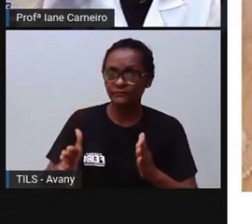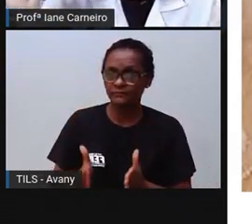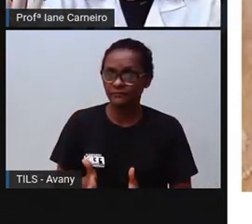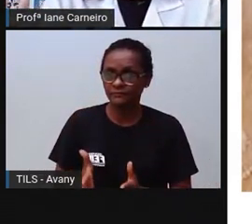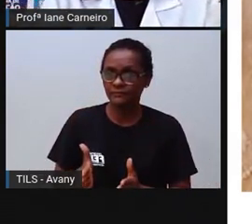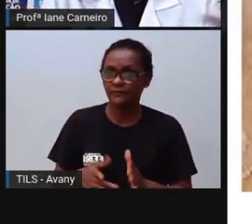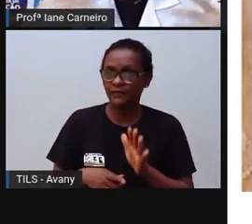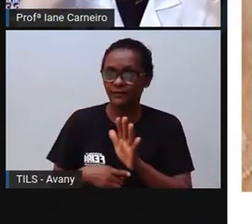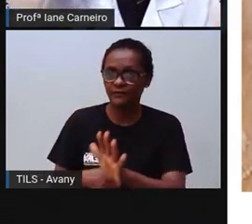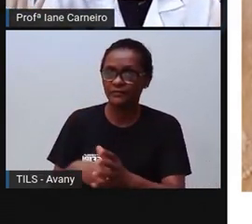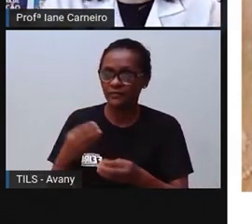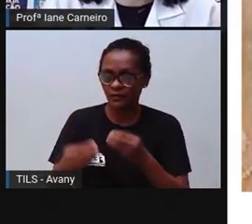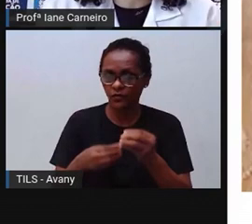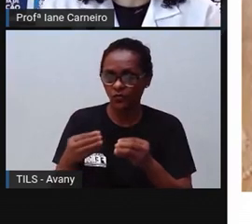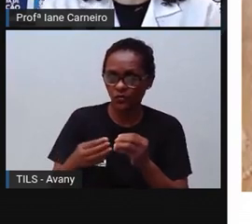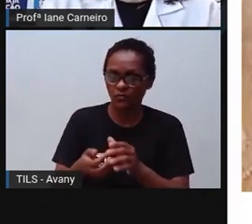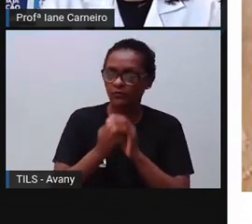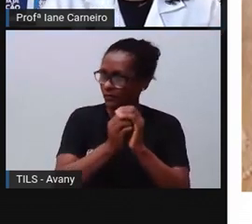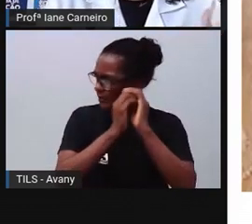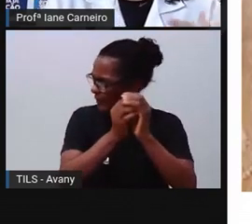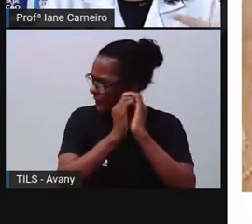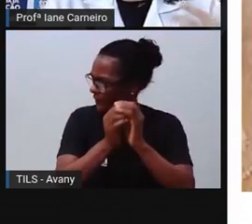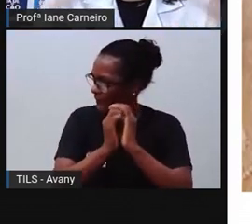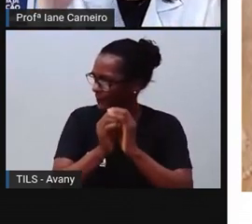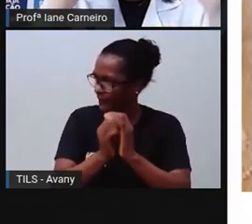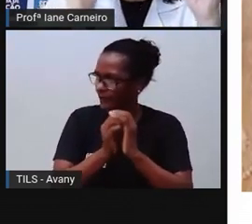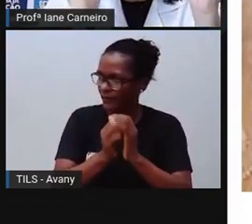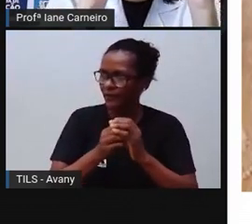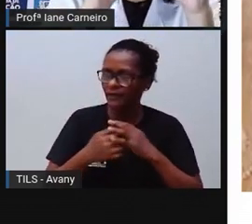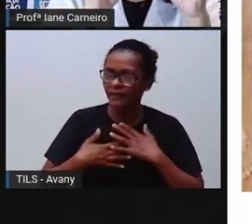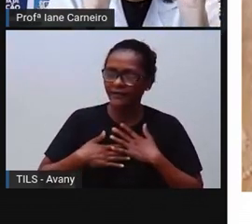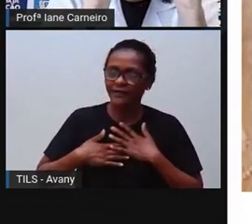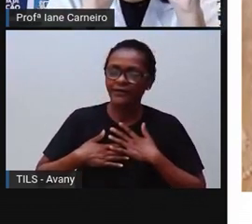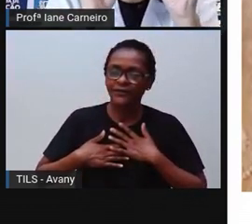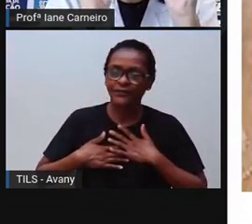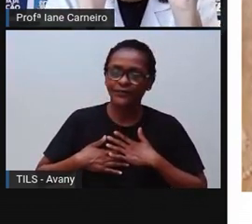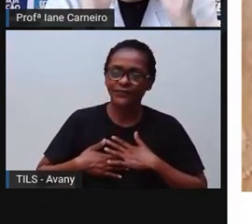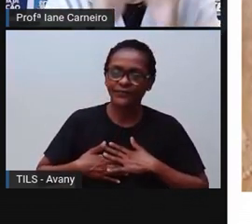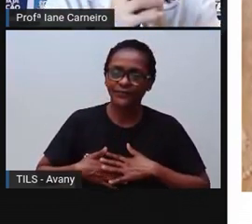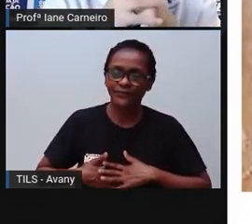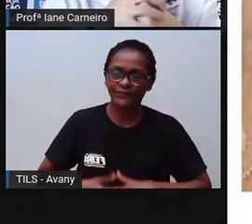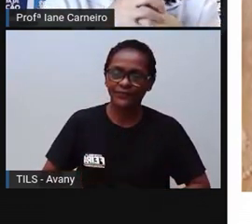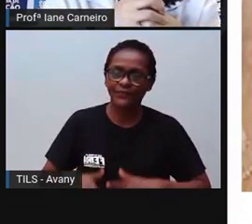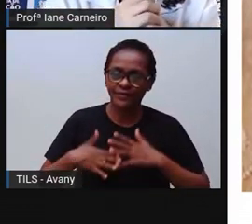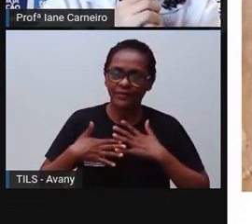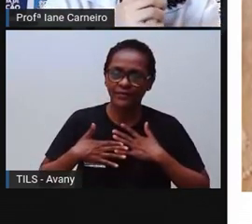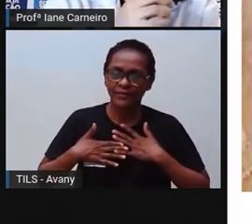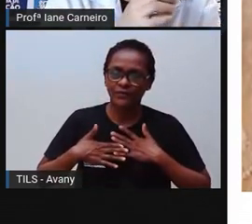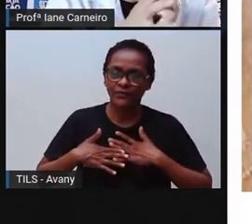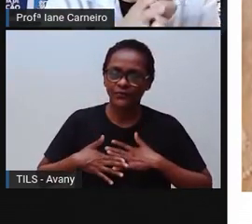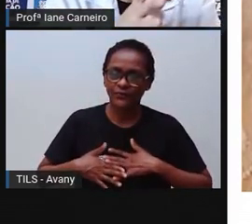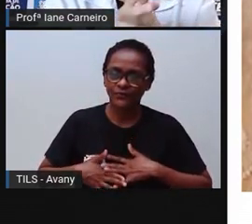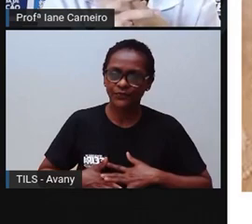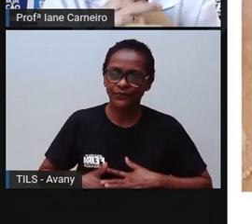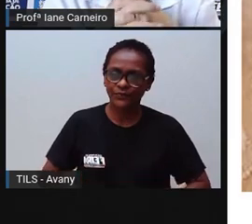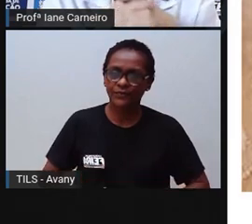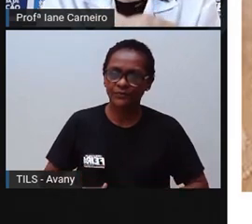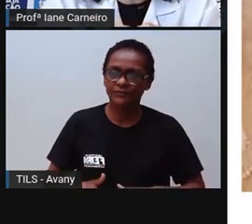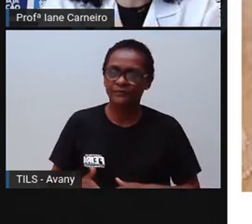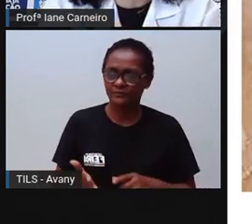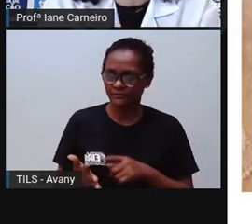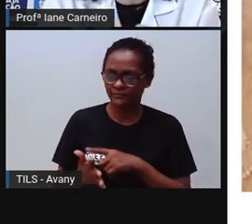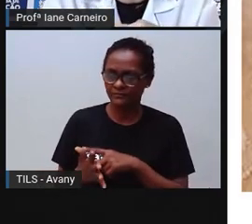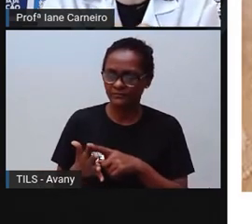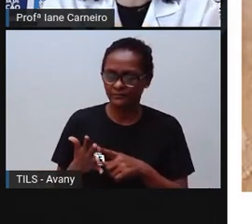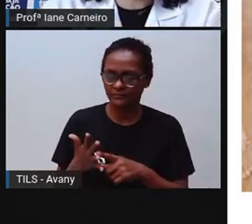também pode deixar você mais tranquilo. Então, os trabalhos manuais, os trabalhos que a gente faz, ó, com as mãos, eles deixam a gente